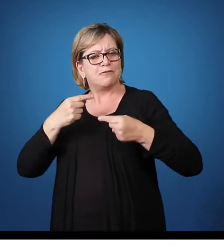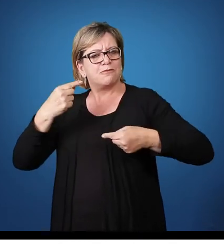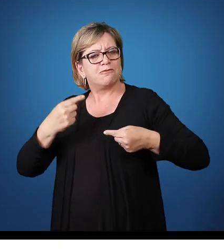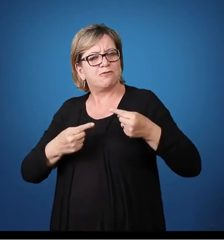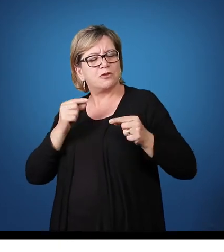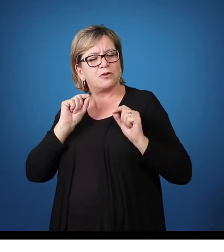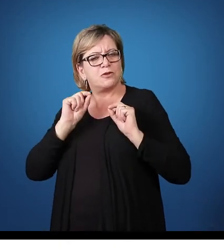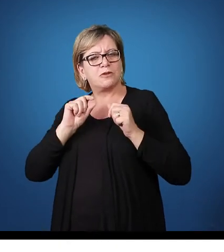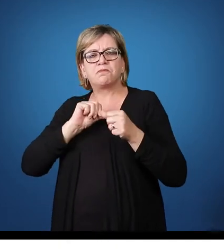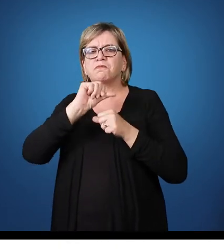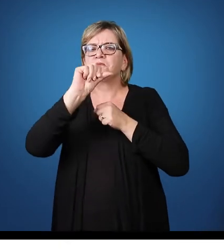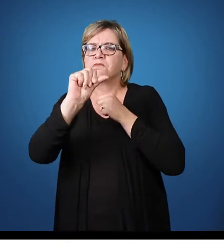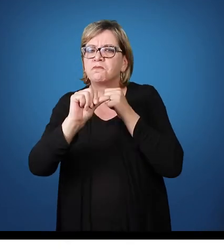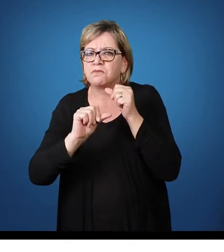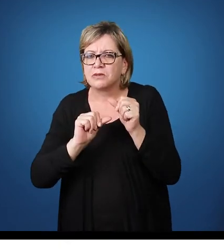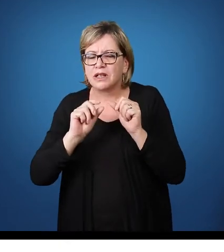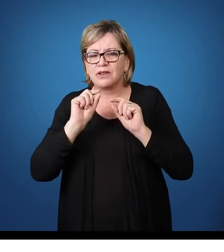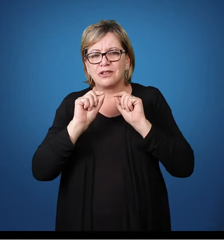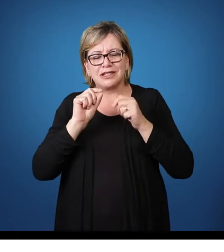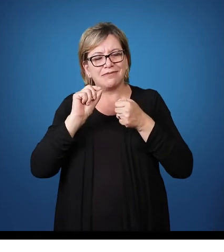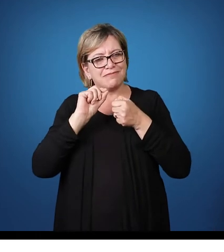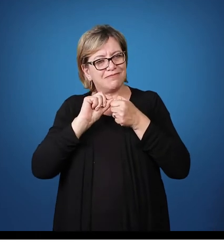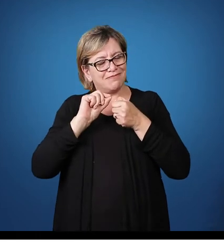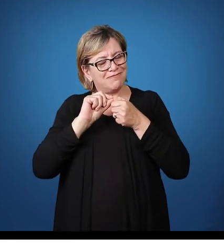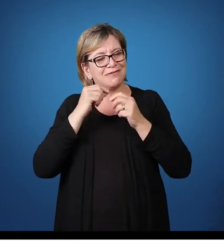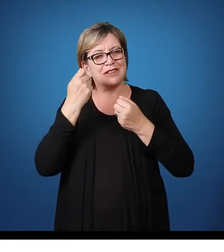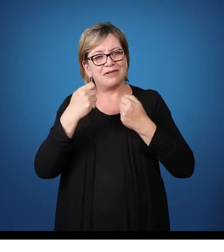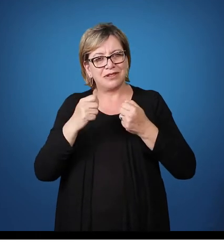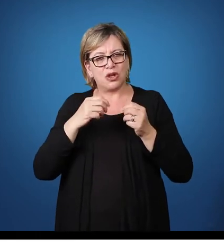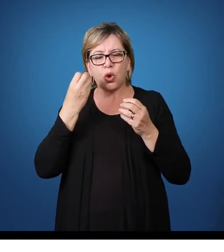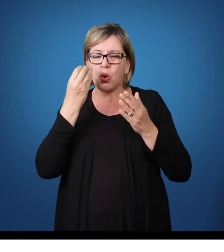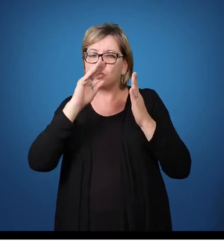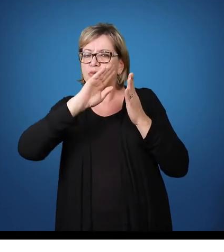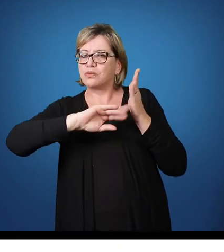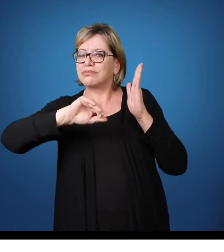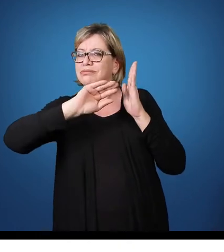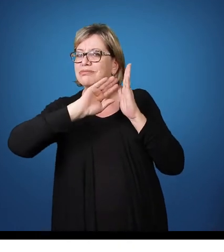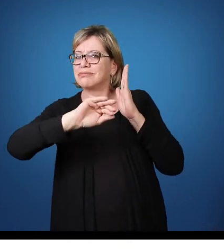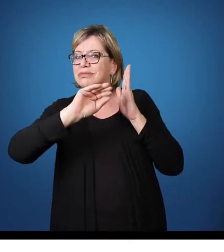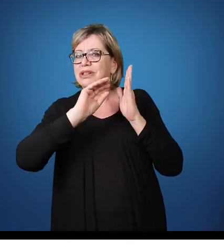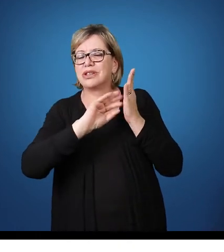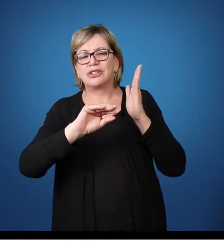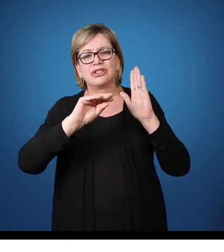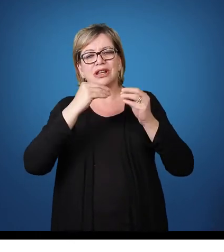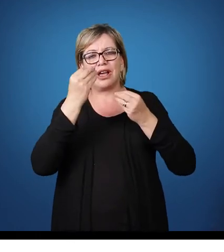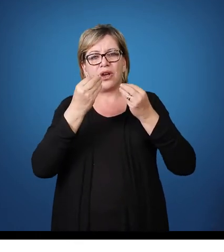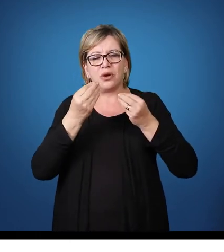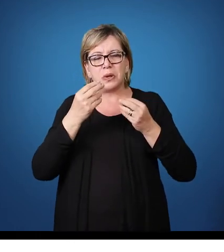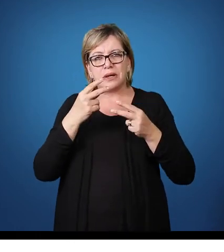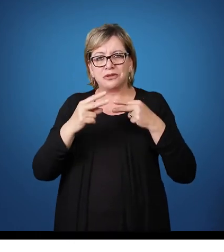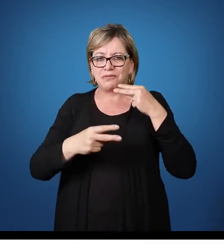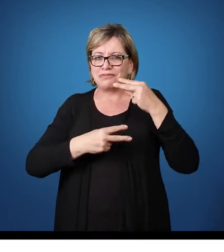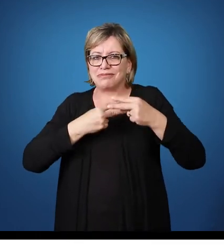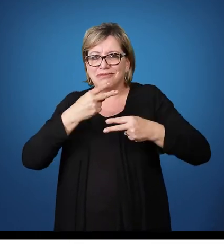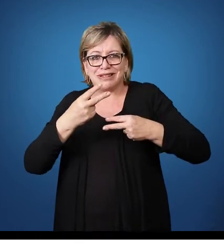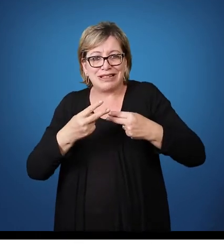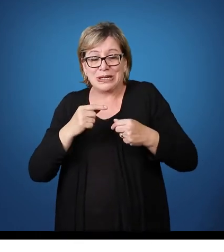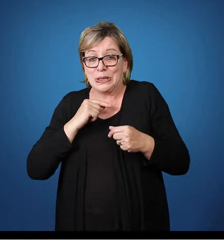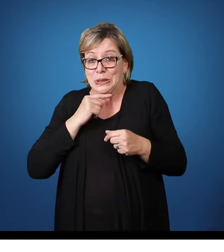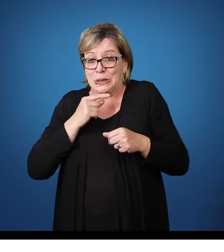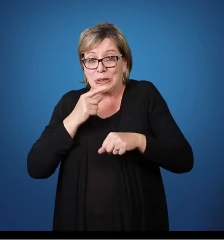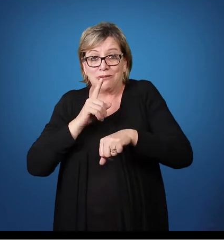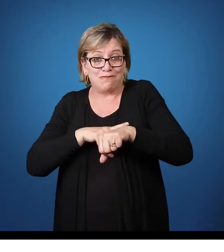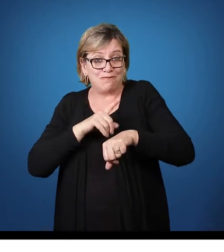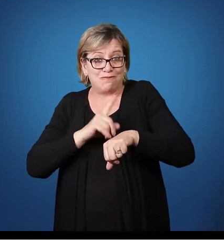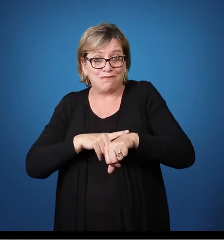ser refeito Algumas ações que precisam ser retiradas Ou se, durante um bimestre, não teve tempo de